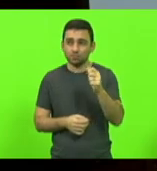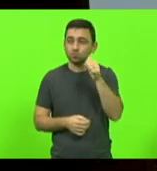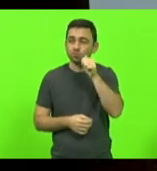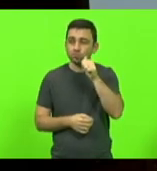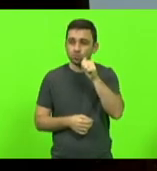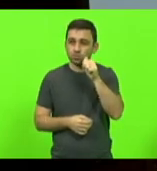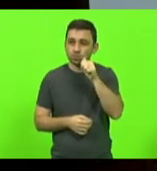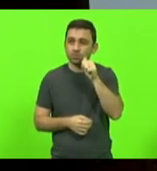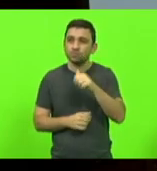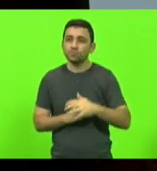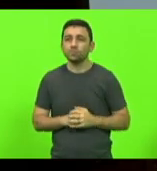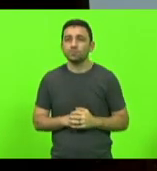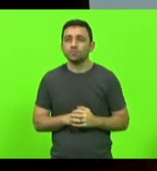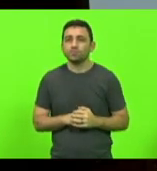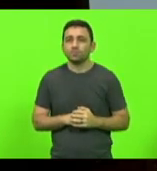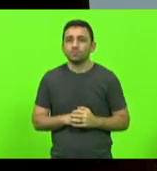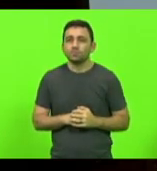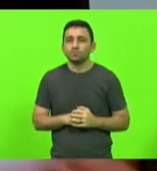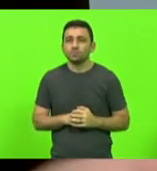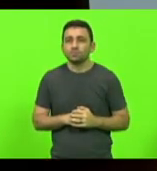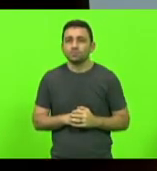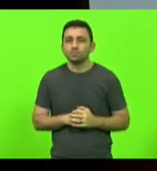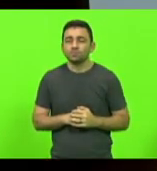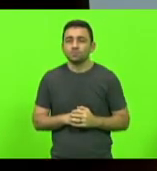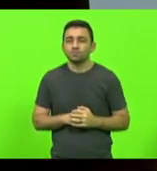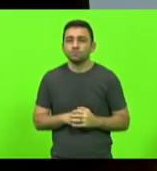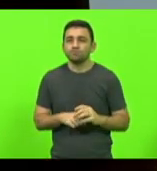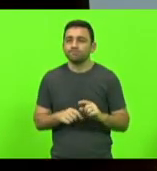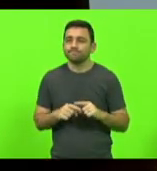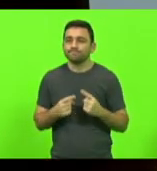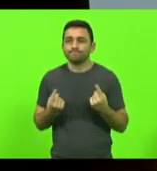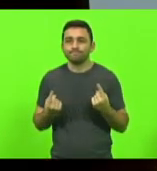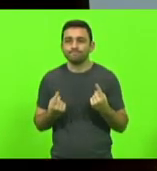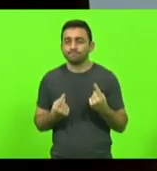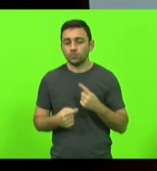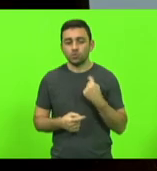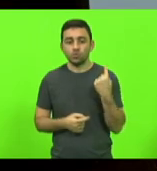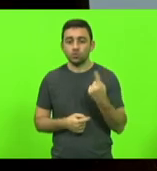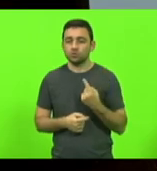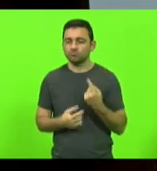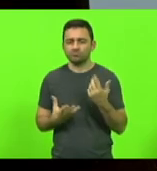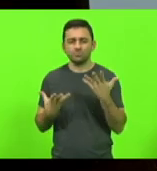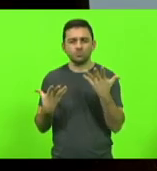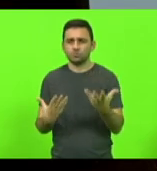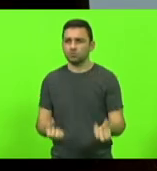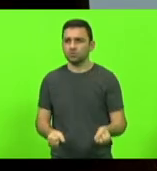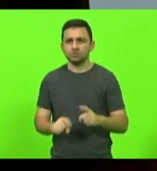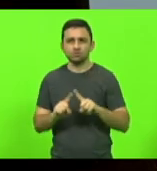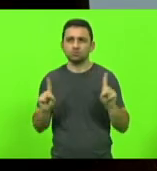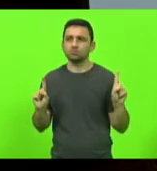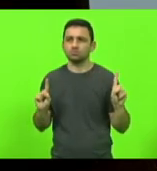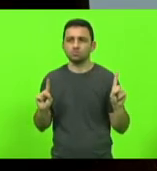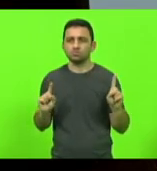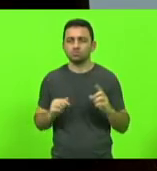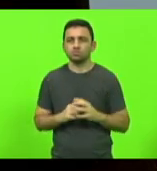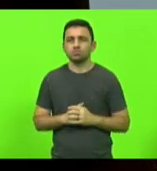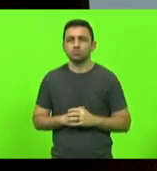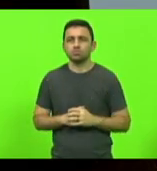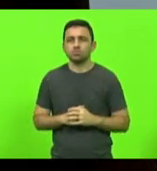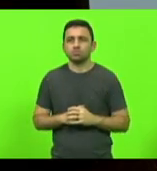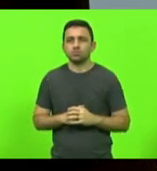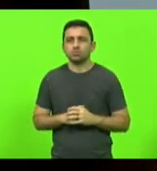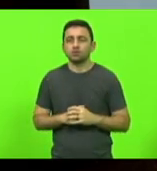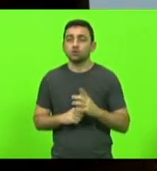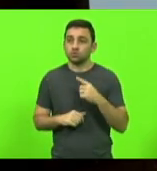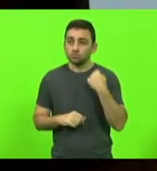e isso não temos como admitir e aceitar. E nós